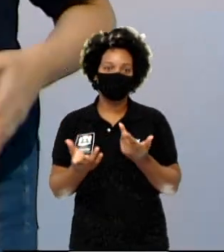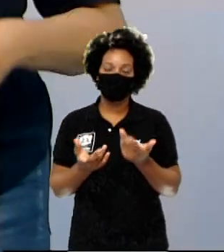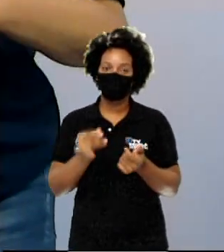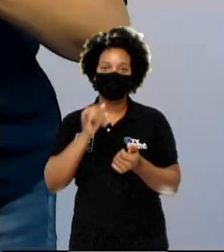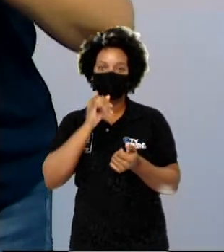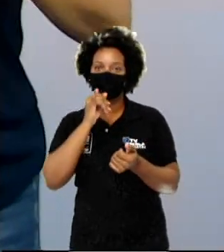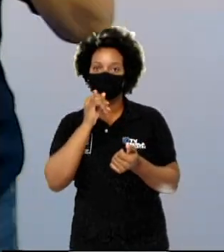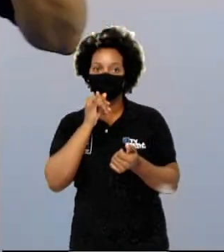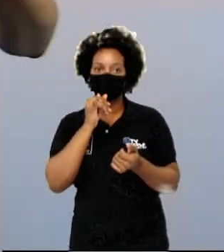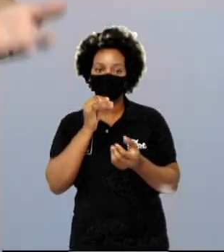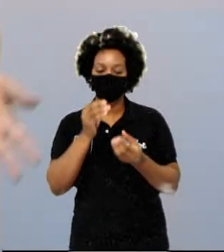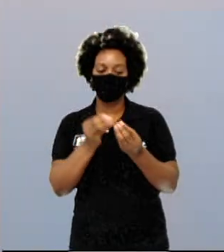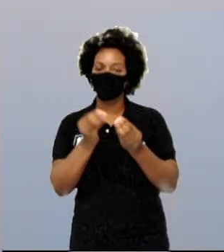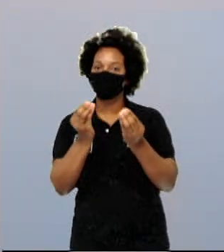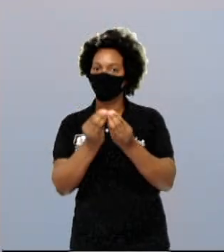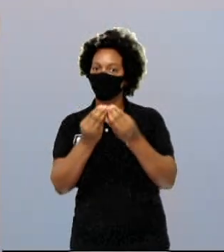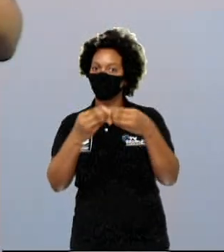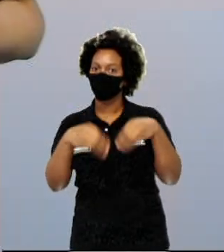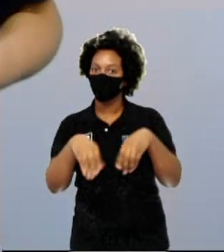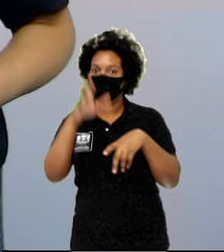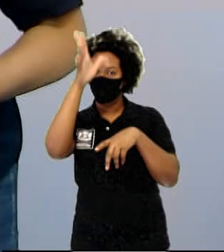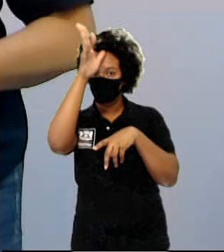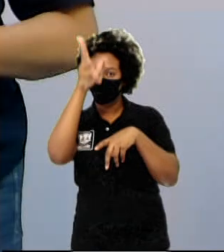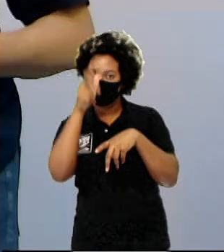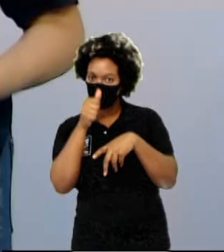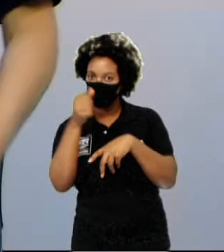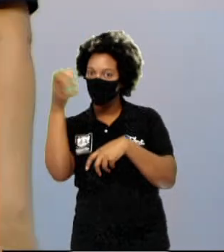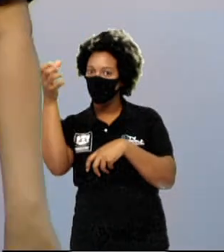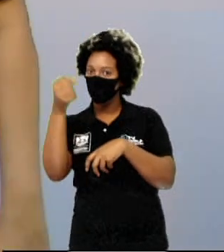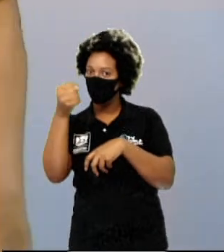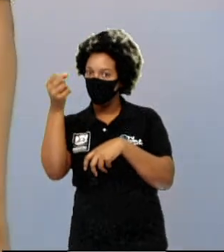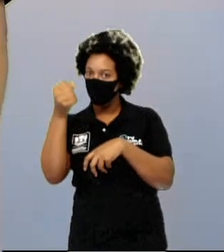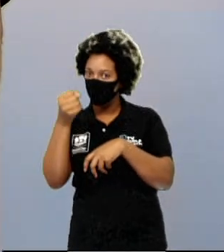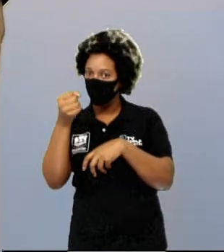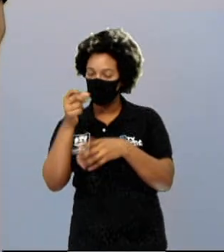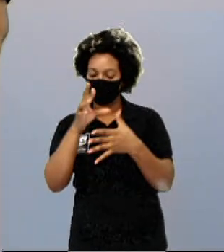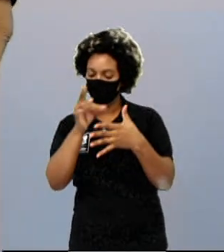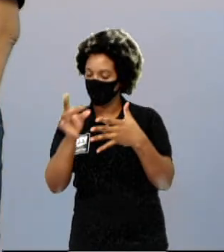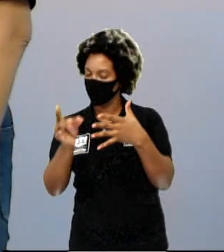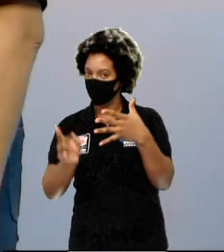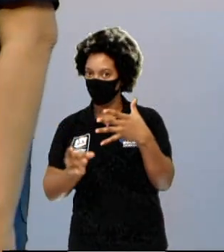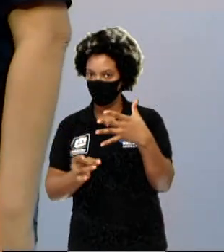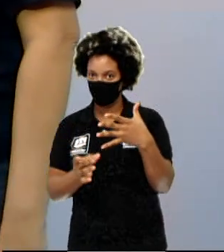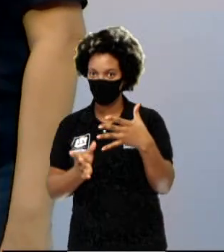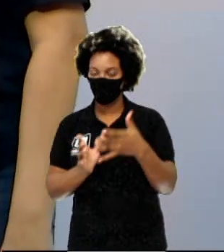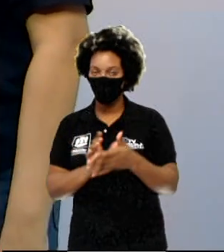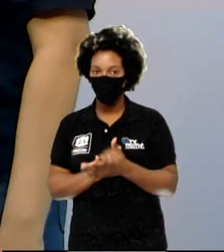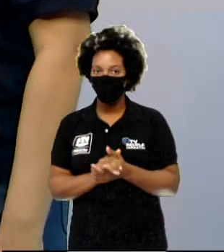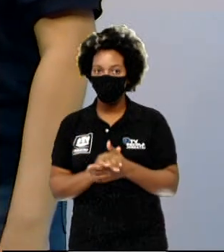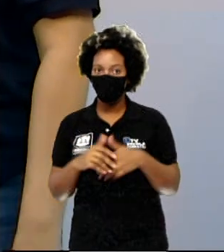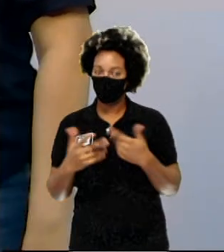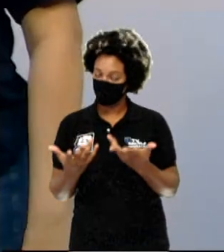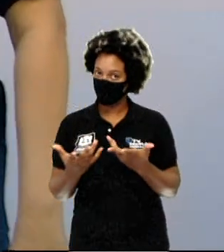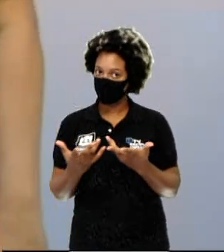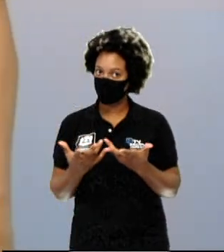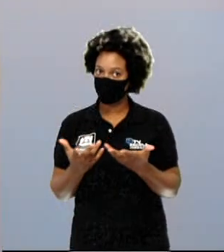os ovos, a galinha, o leite, das vacas e etc. Bem,